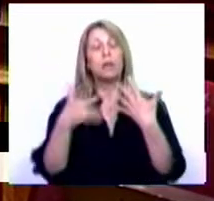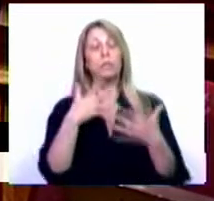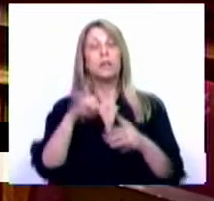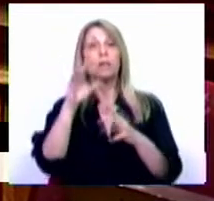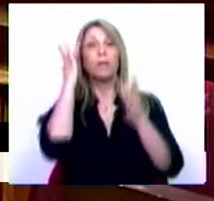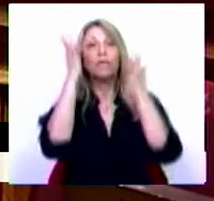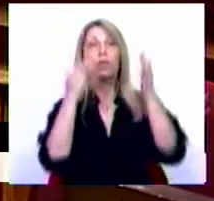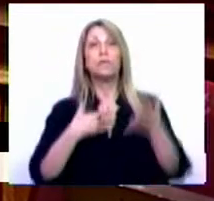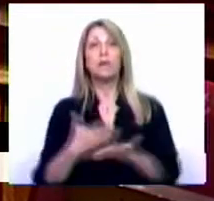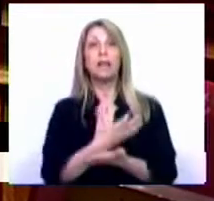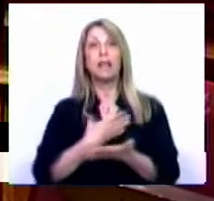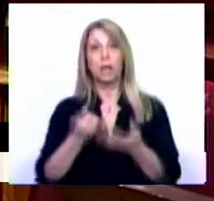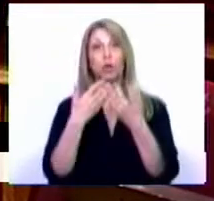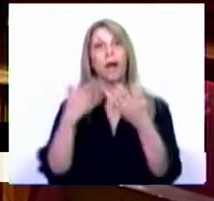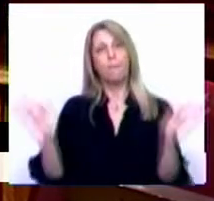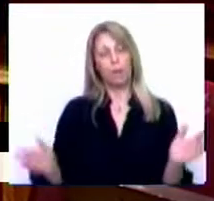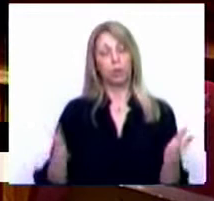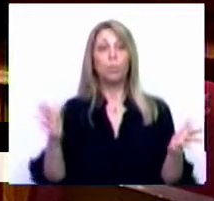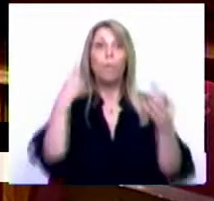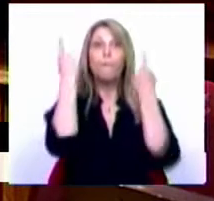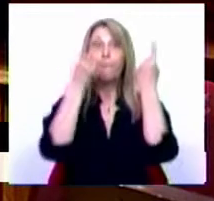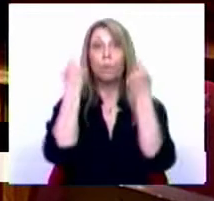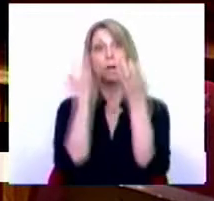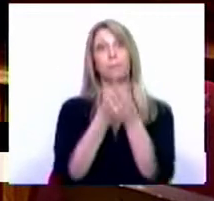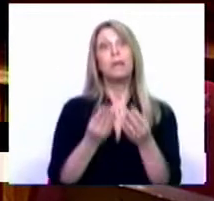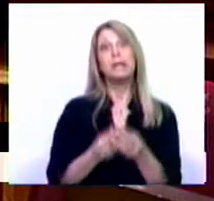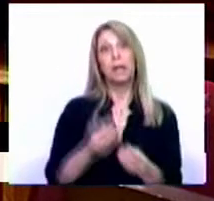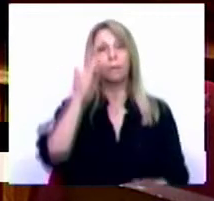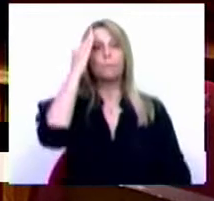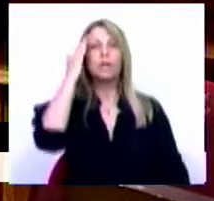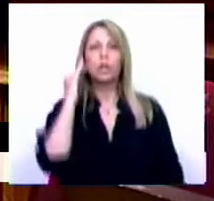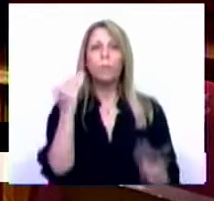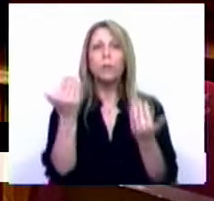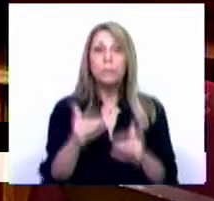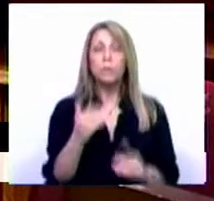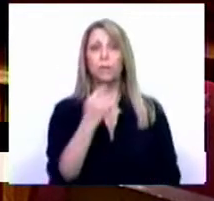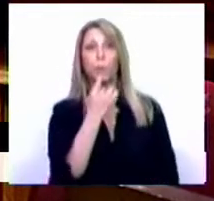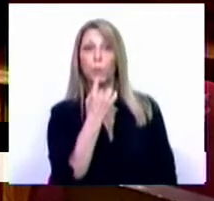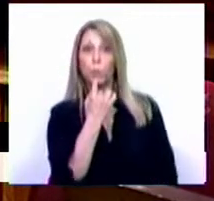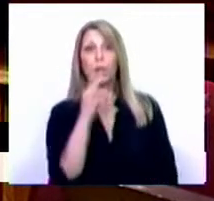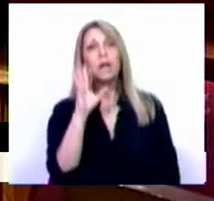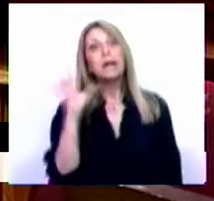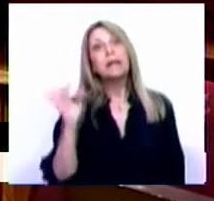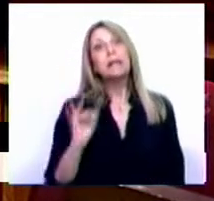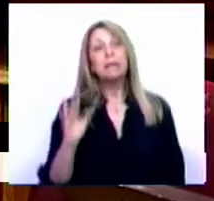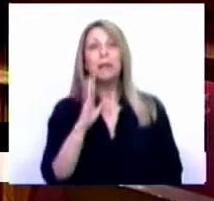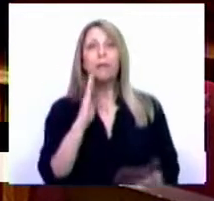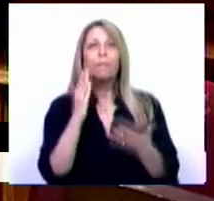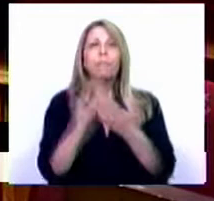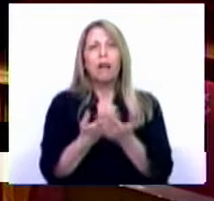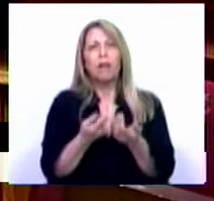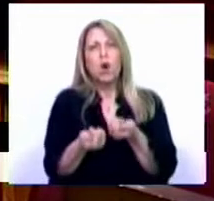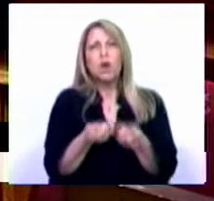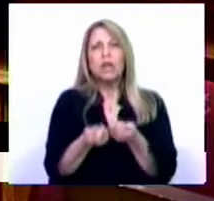Ponderado, temos estado a discutir esta matéria, julgámos que seria muito limitativo tentar injetar esta vacina organizativa